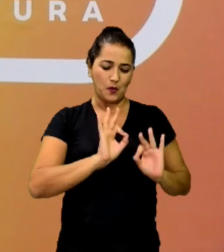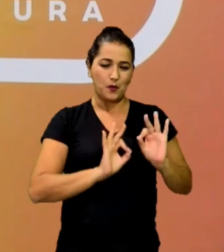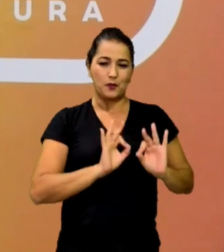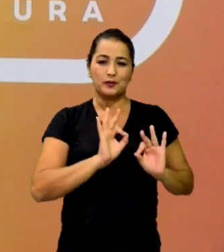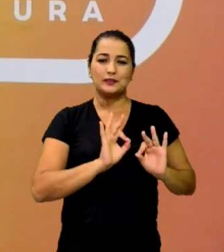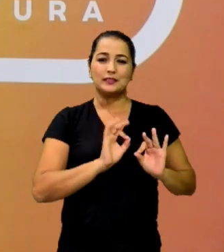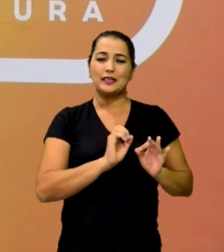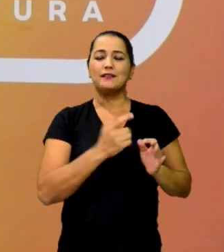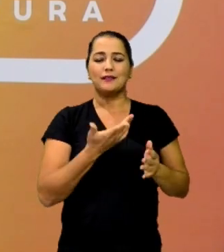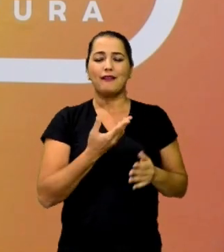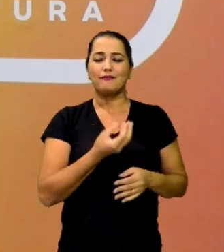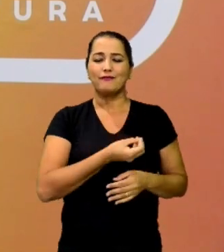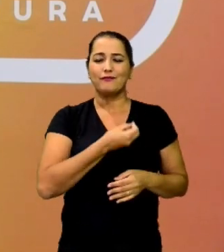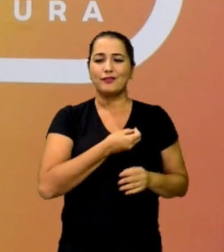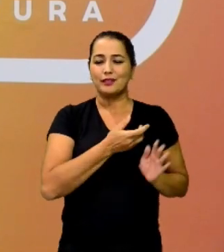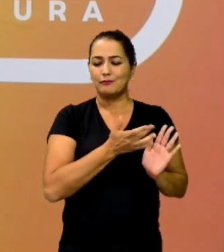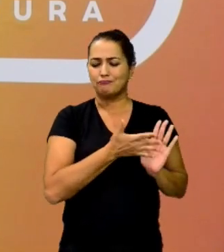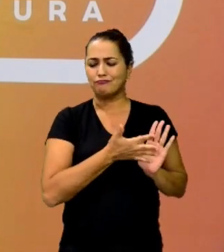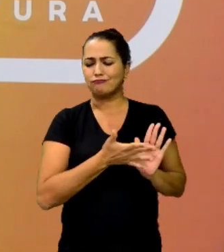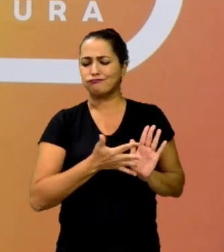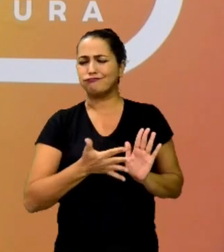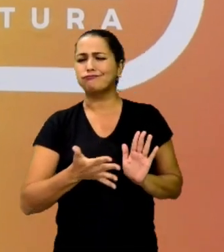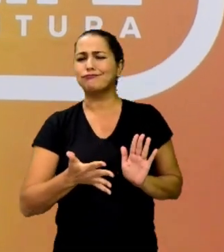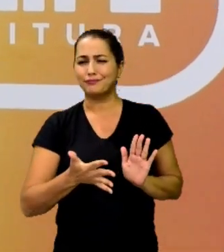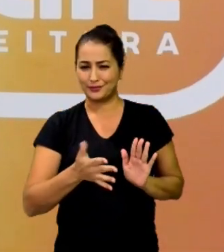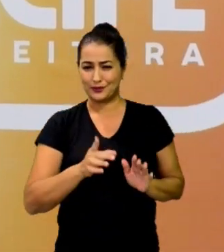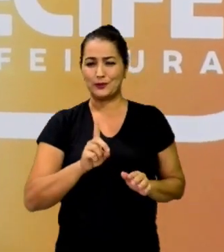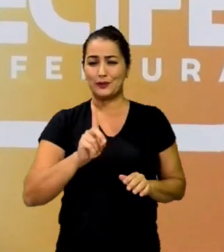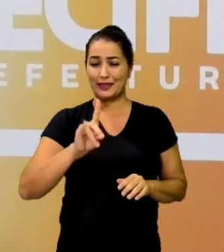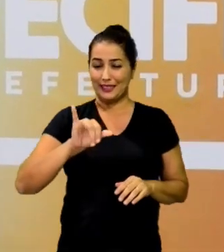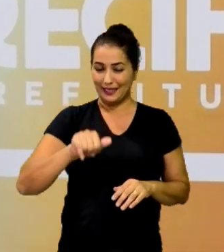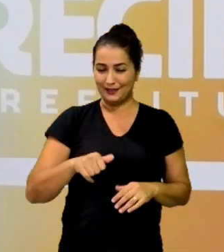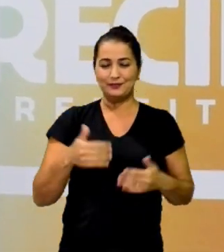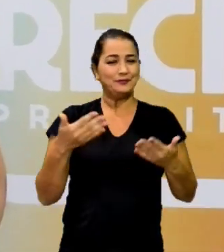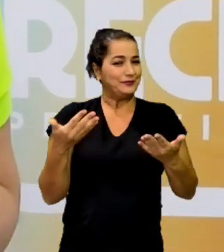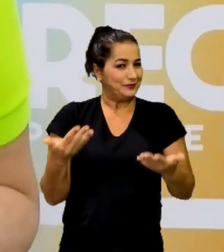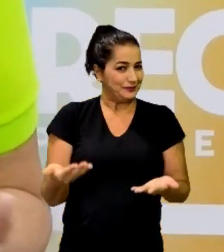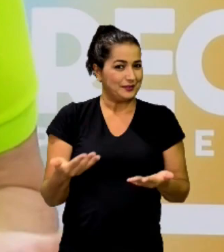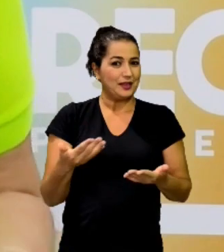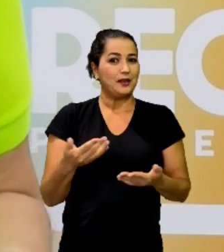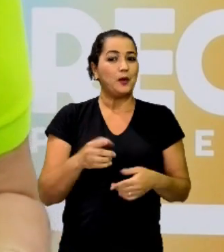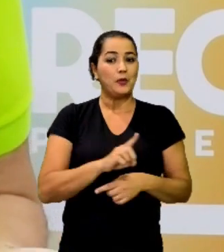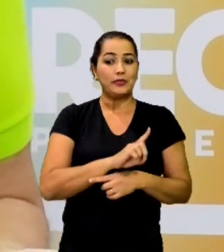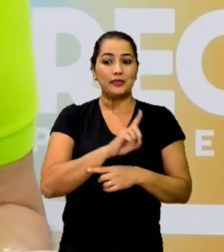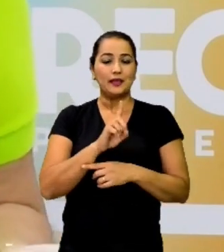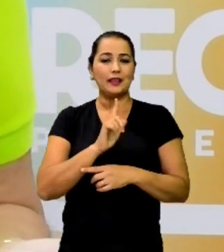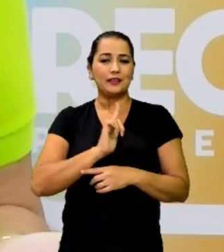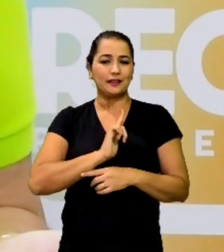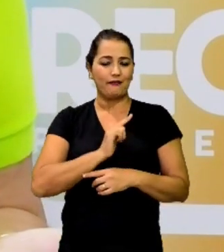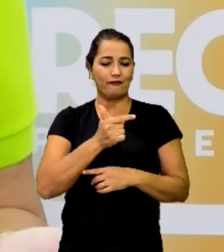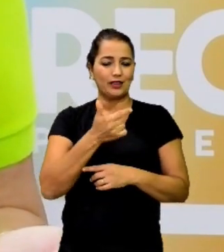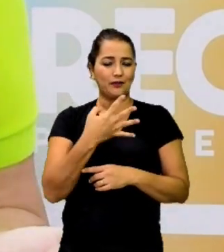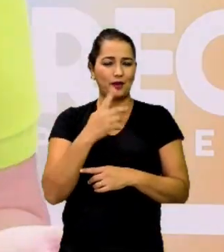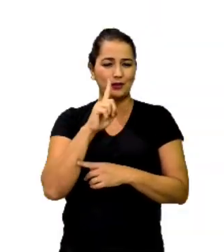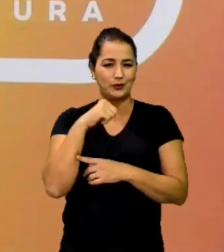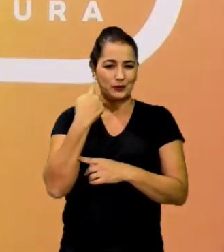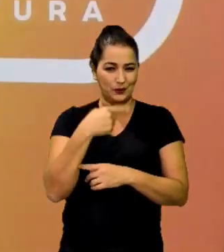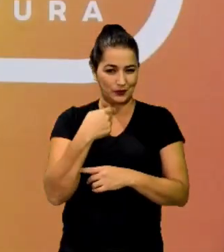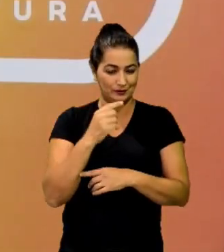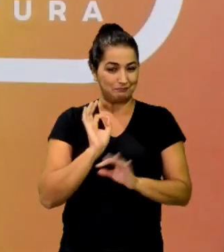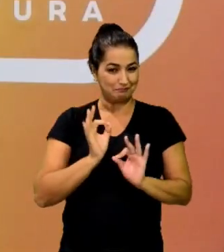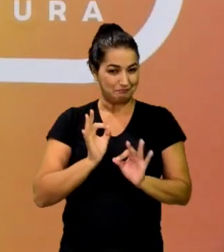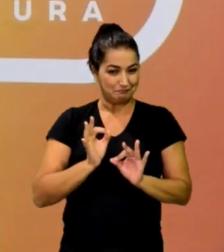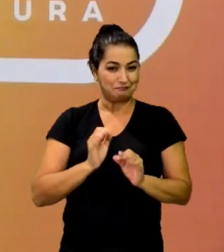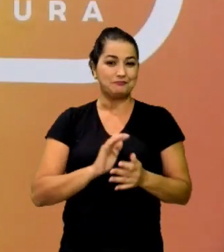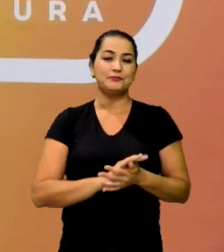atividades ao longo do dia. Lembrando, um dia tem 24 horas. E